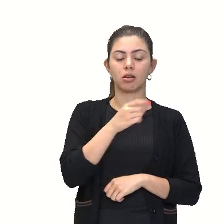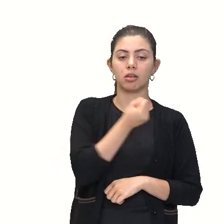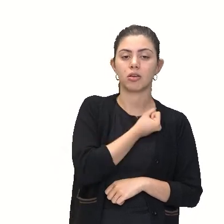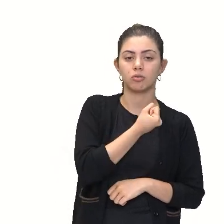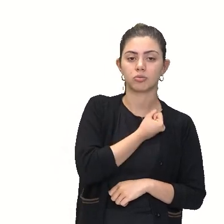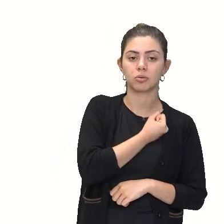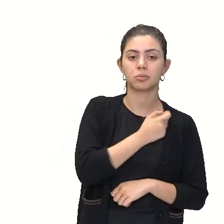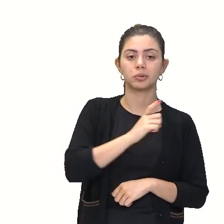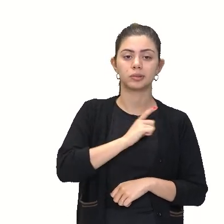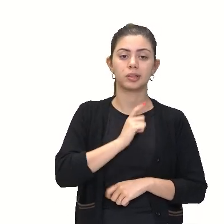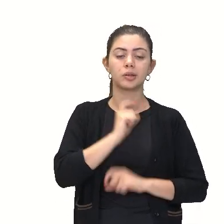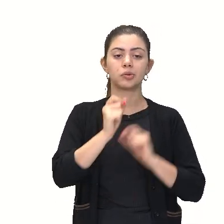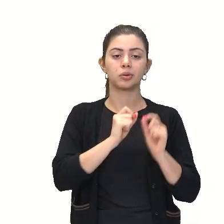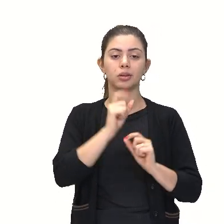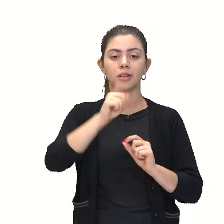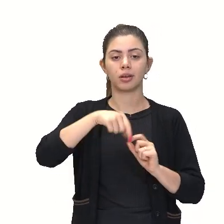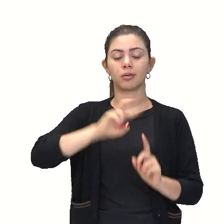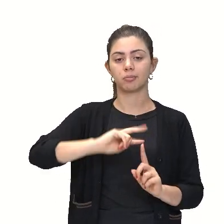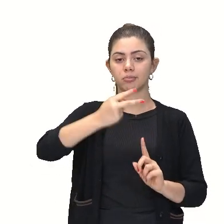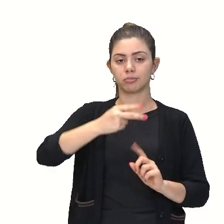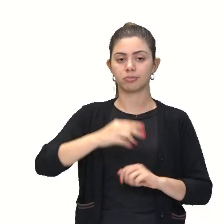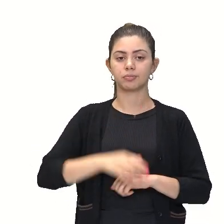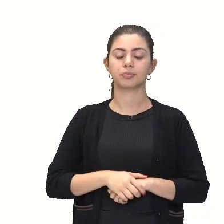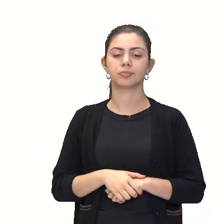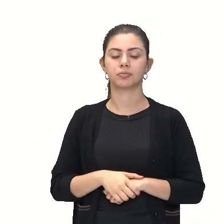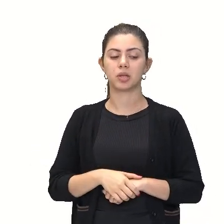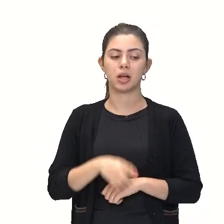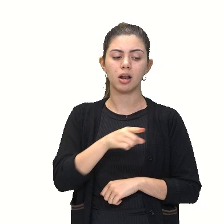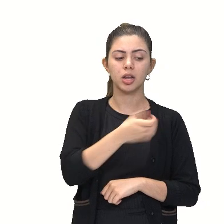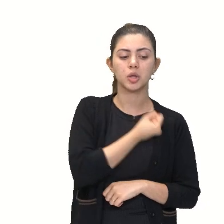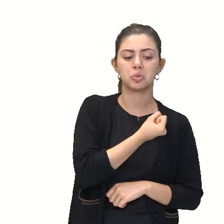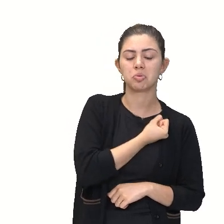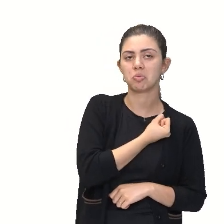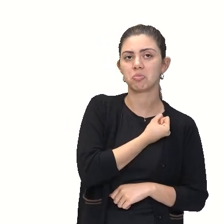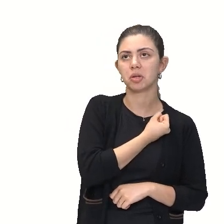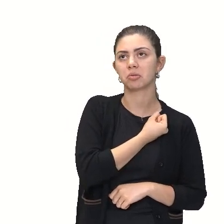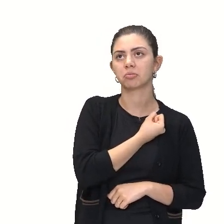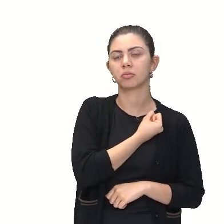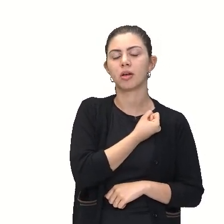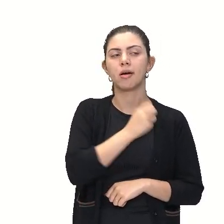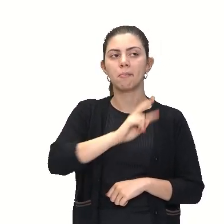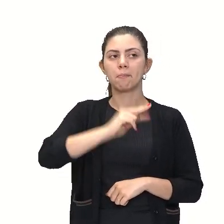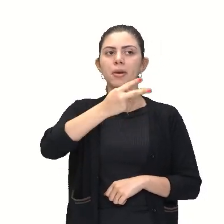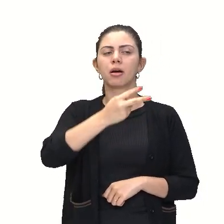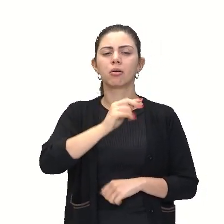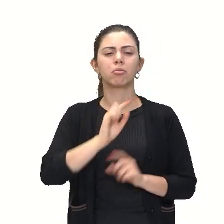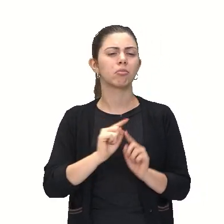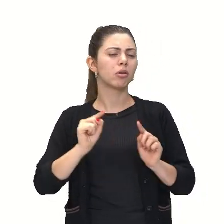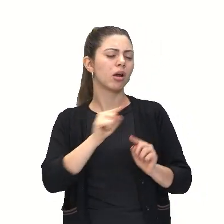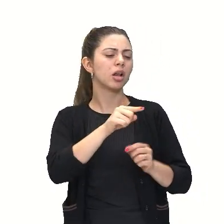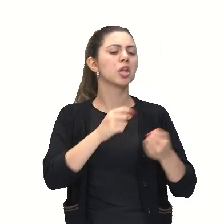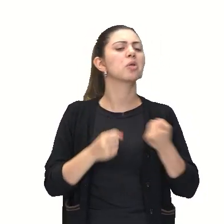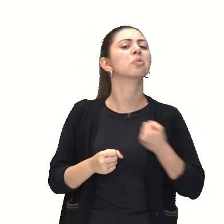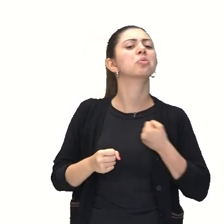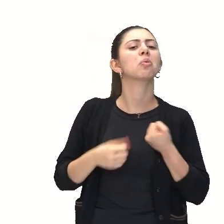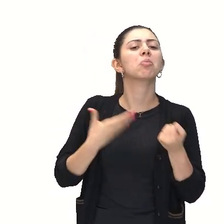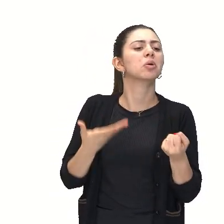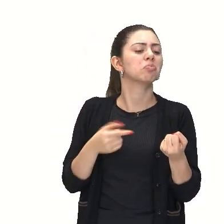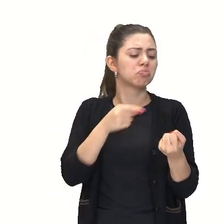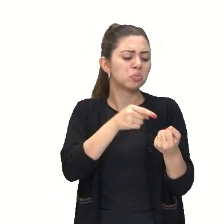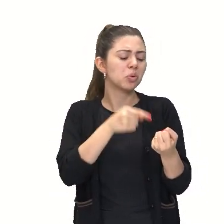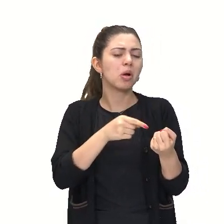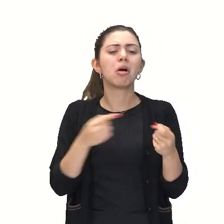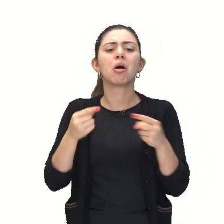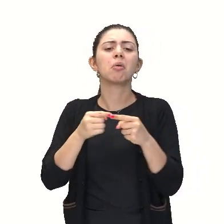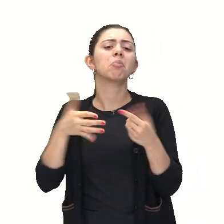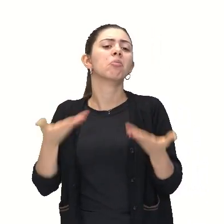O quadrado de um número. Ora, mas eu sei quem é esse número? Não. Então, é x. O que é é o